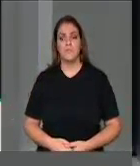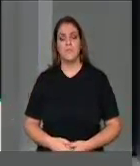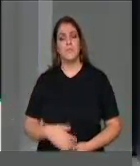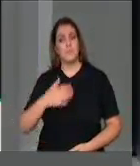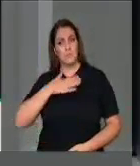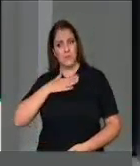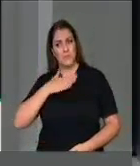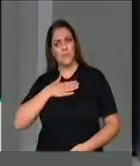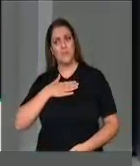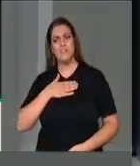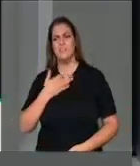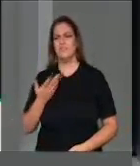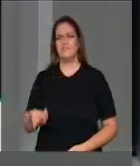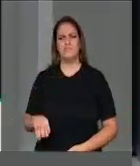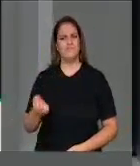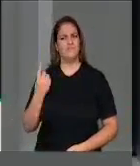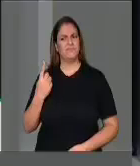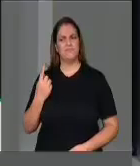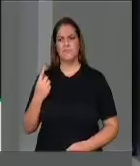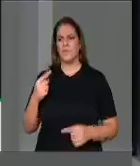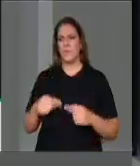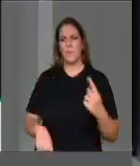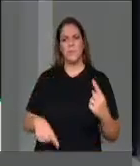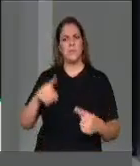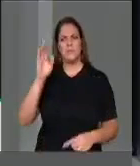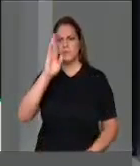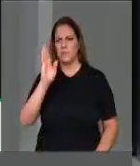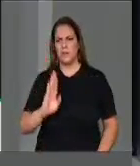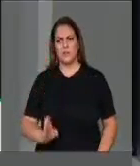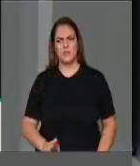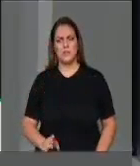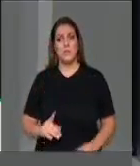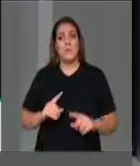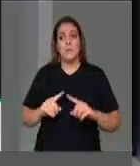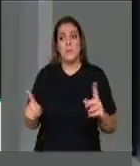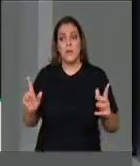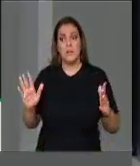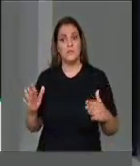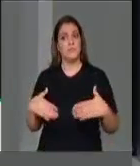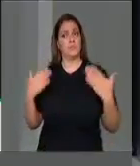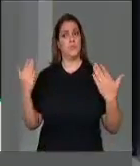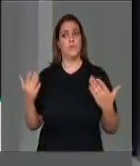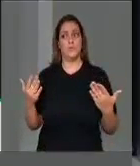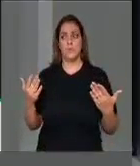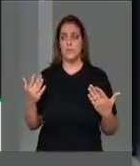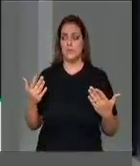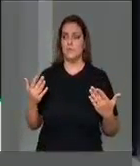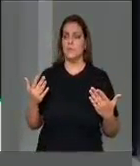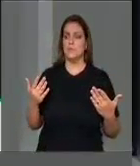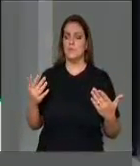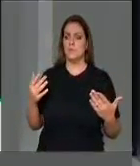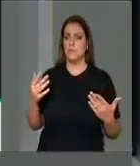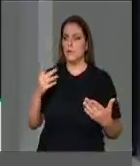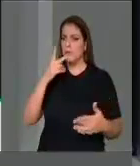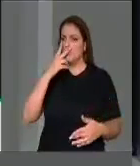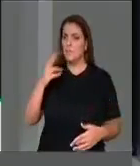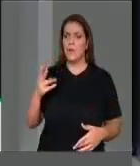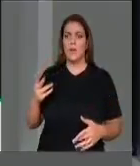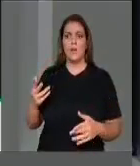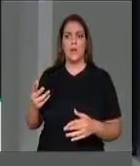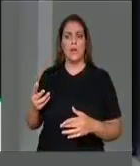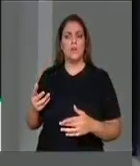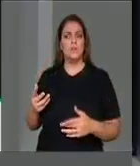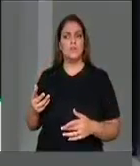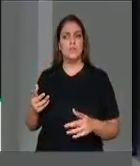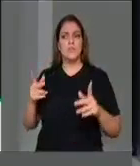pareceu muito distante do Brasil. Mas, de repente, esse monstro, esses ovos